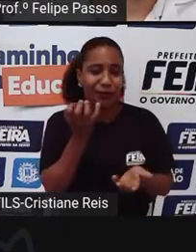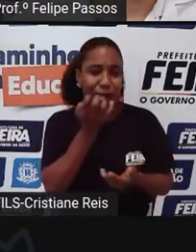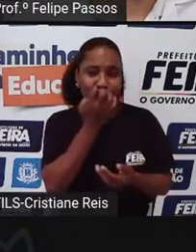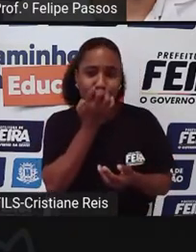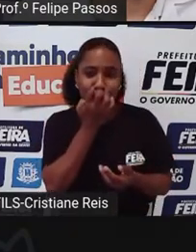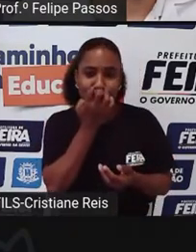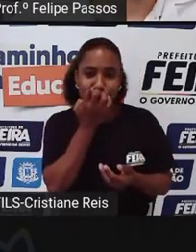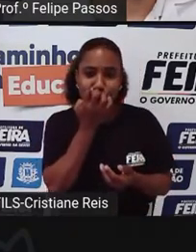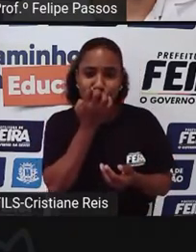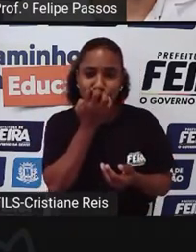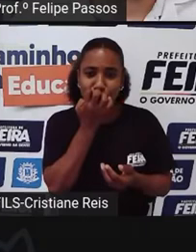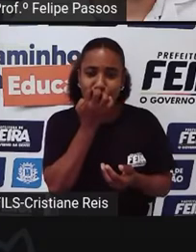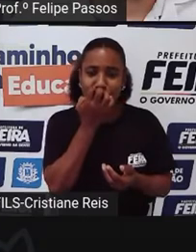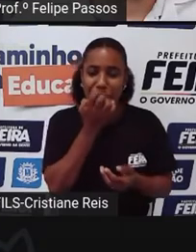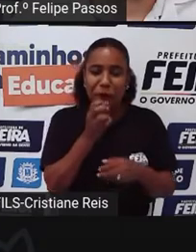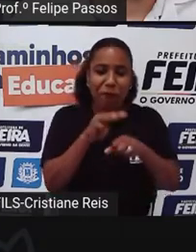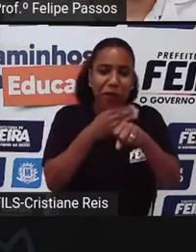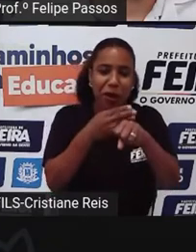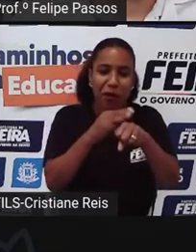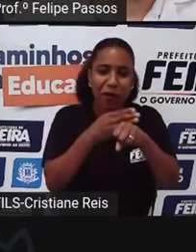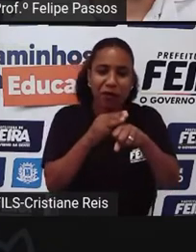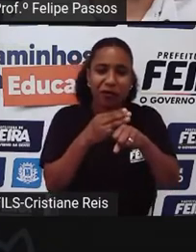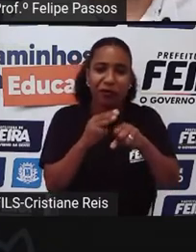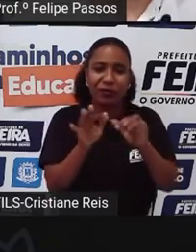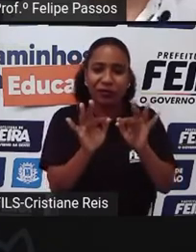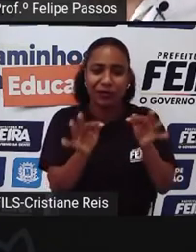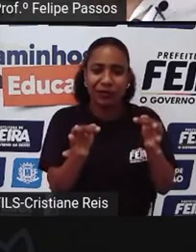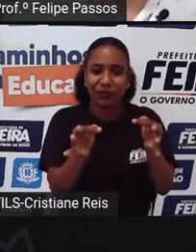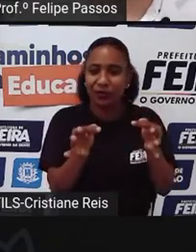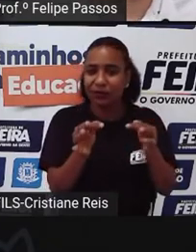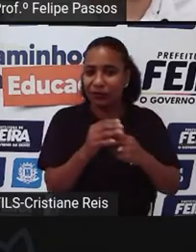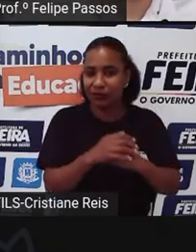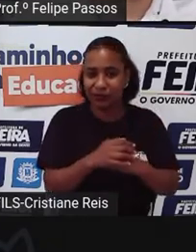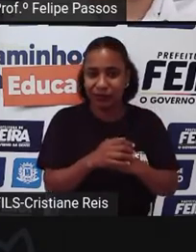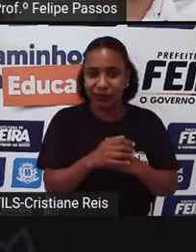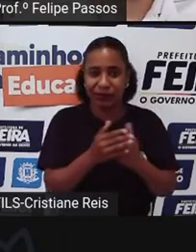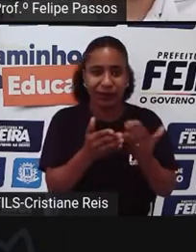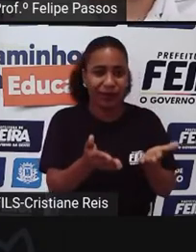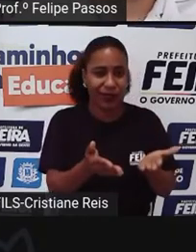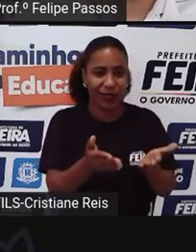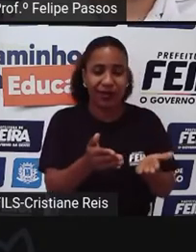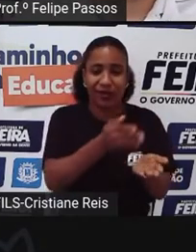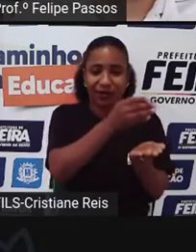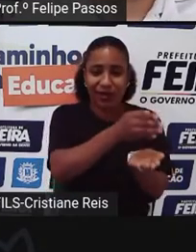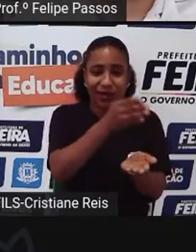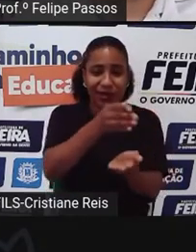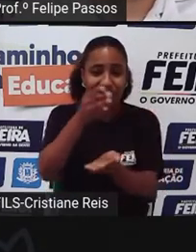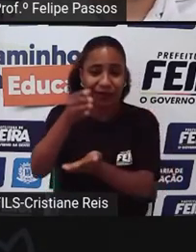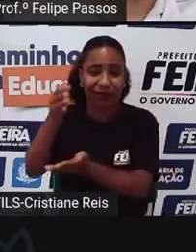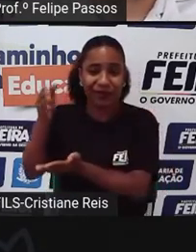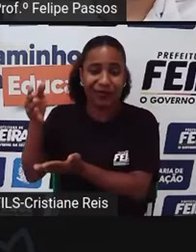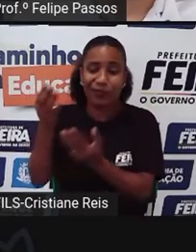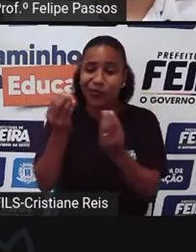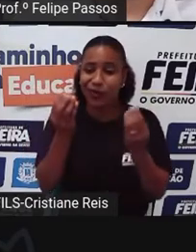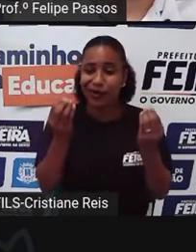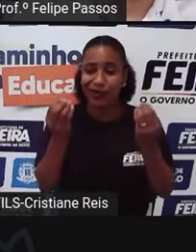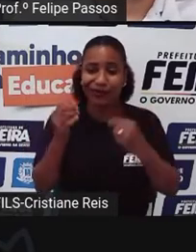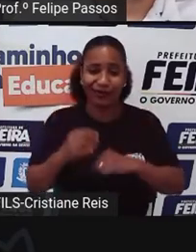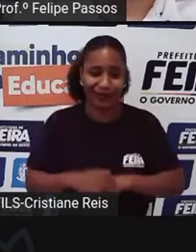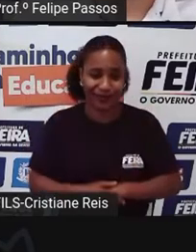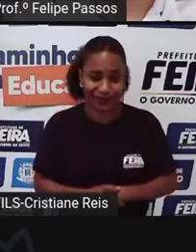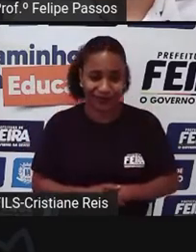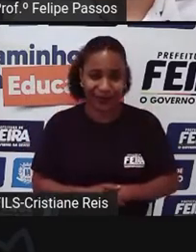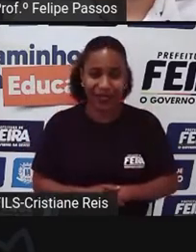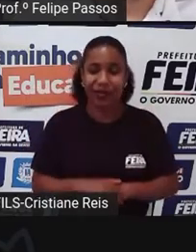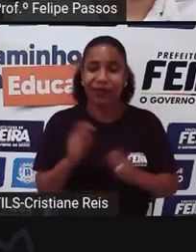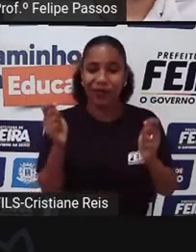Fica lá Tá típico Fica no abrigo Então a gente Vai fazer o que Com eles Vai devolver Para a rua Depois que você Até criou um vínculo Você